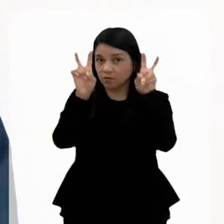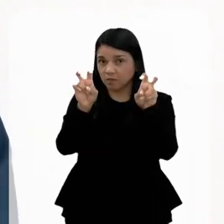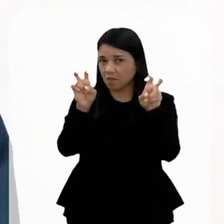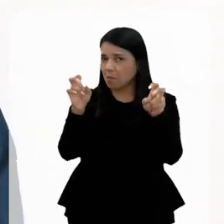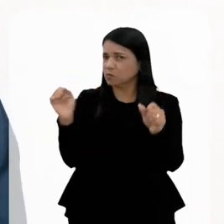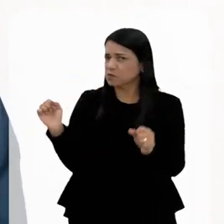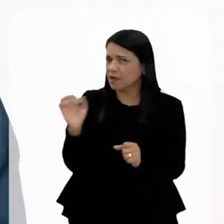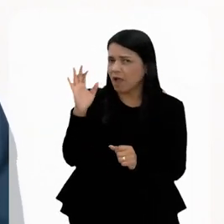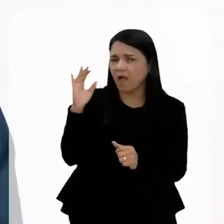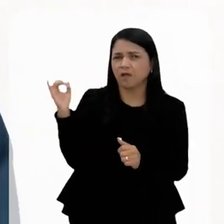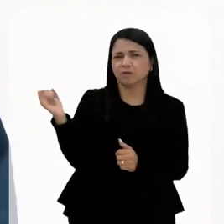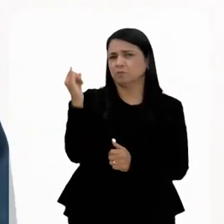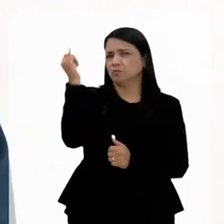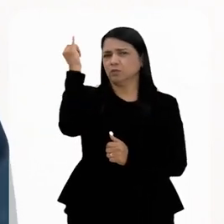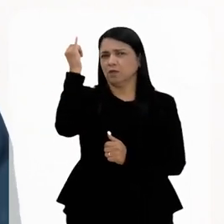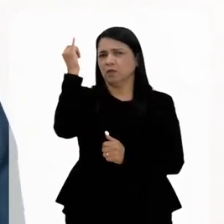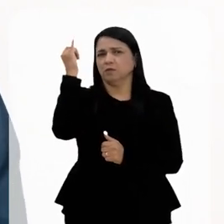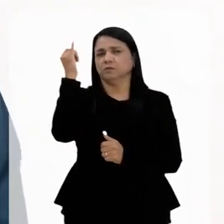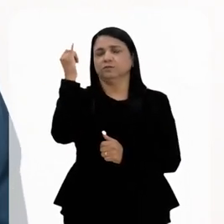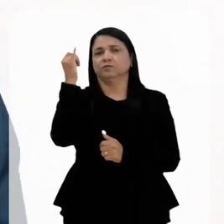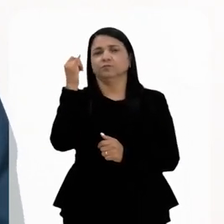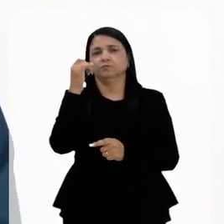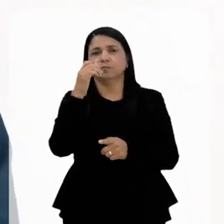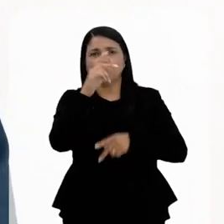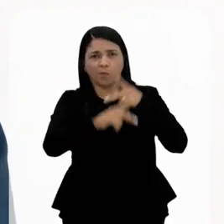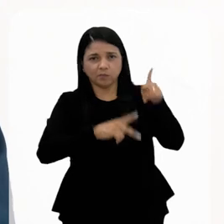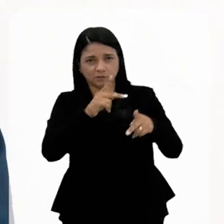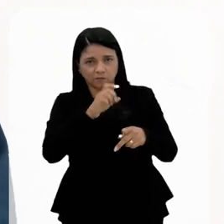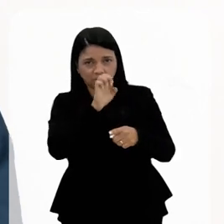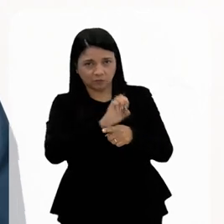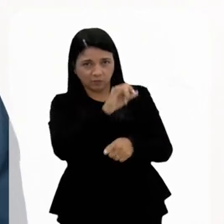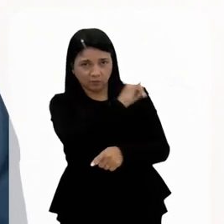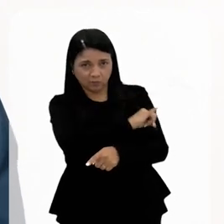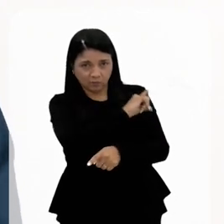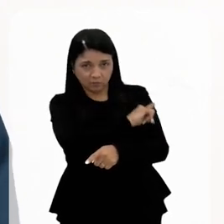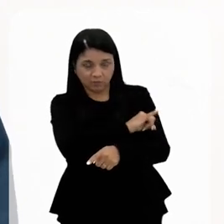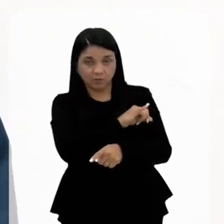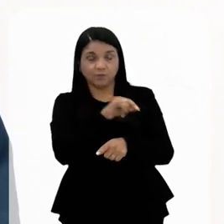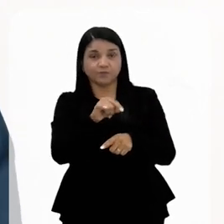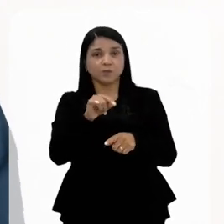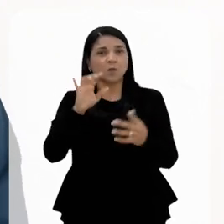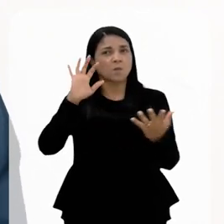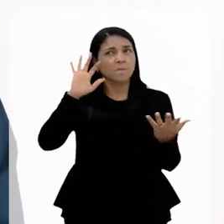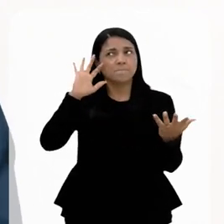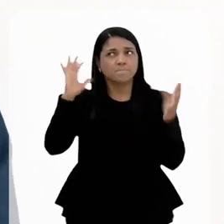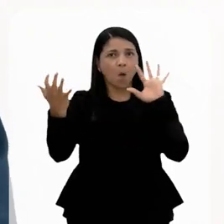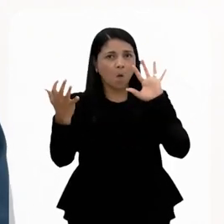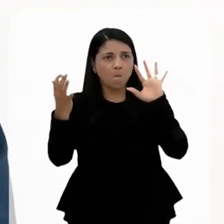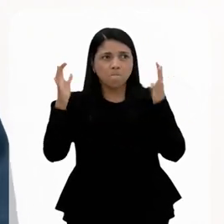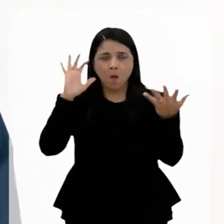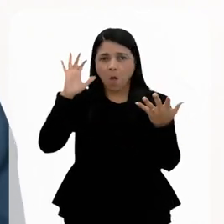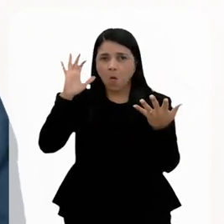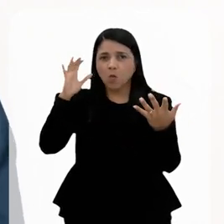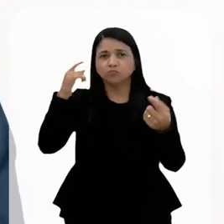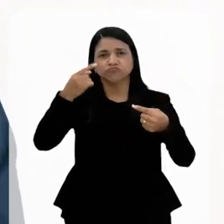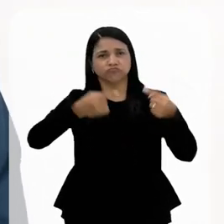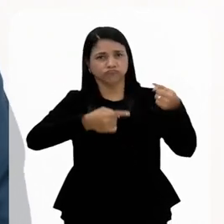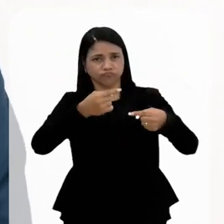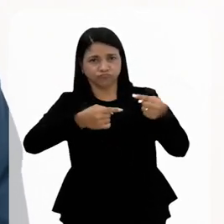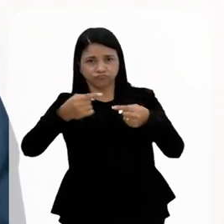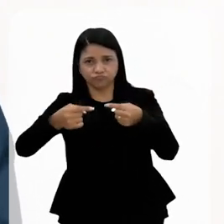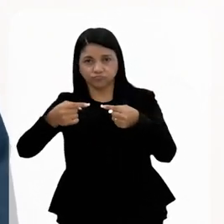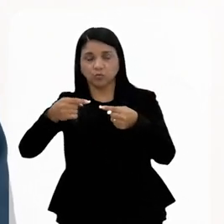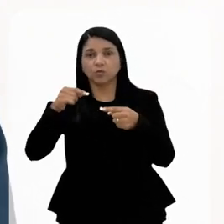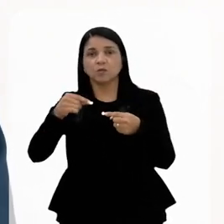tema muito caro, muito importante para cariocas e fluminenses. Nós vamos discutir mudanças climáticas, algo que nos afeta